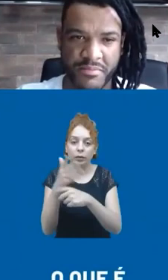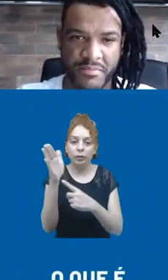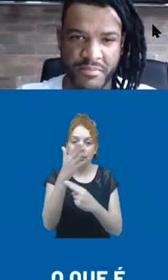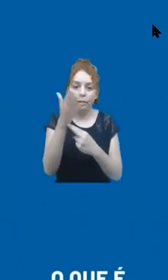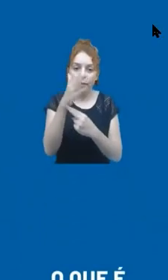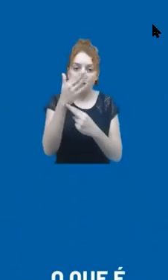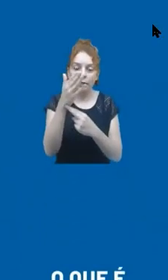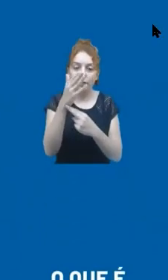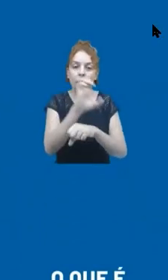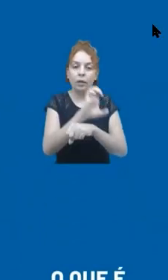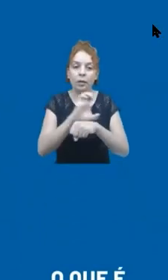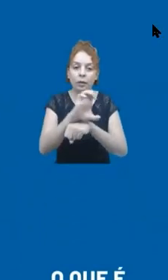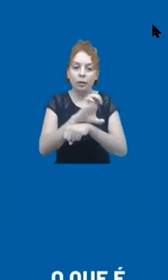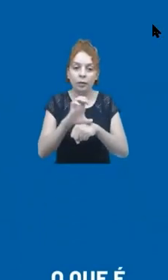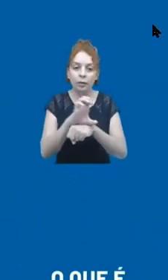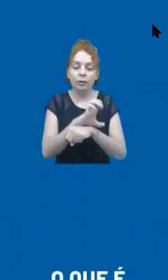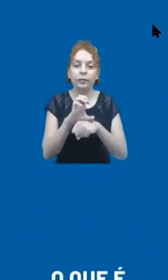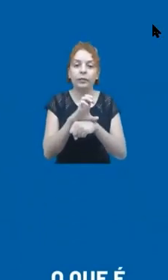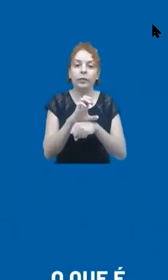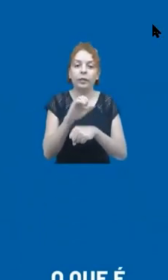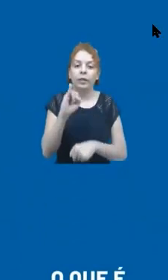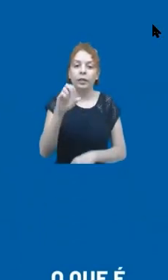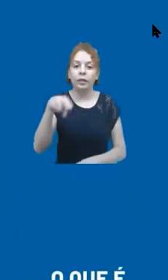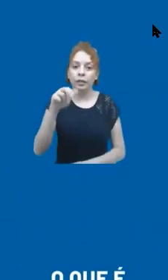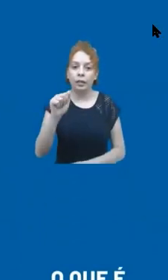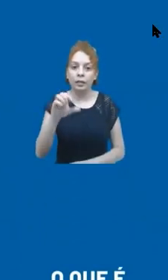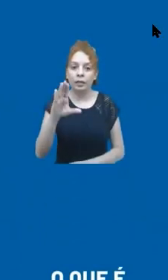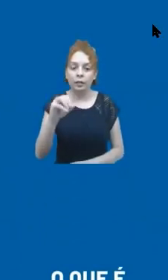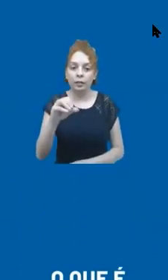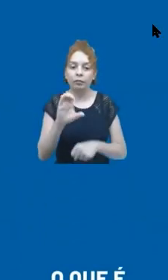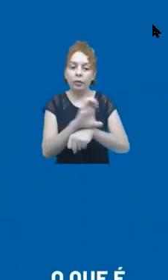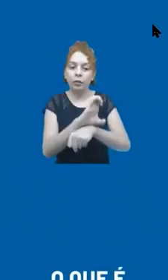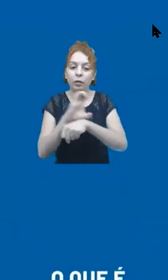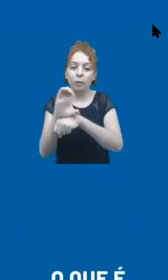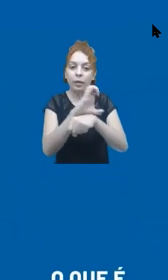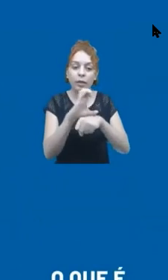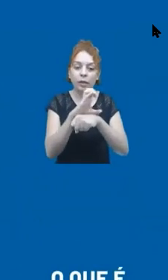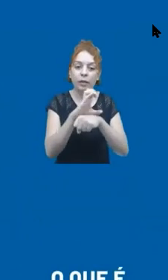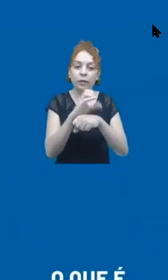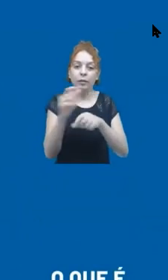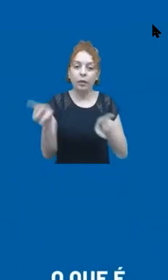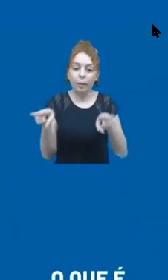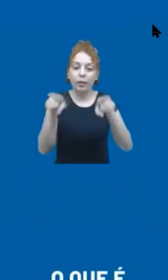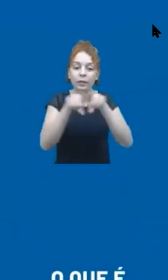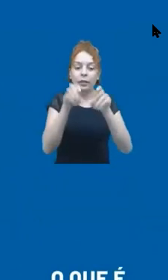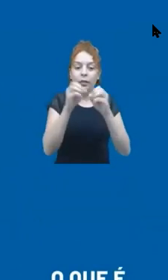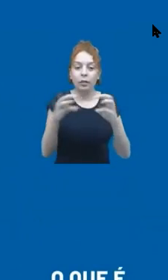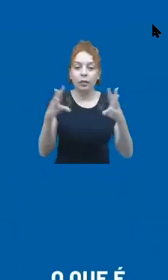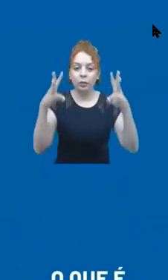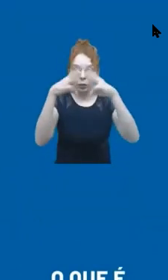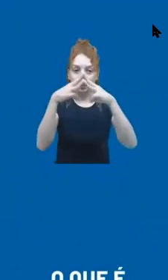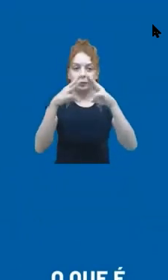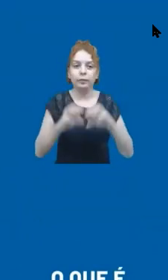Europeia no Brasil, o senhor Inácio Ibanes, a União Europeia é uma grande parceira das Nações Unidas, e também